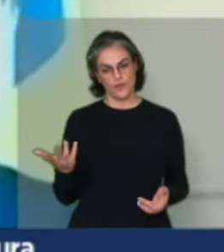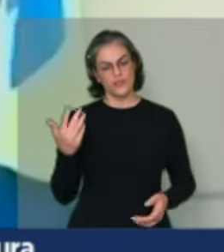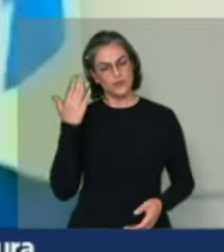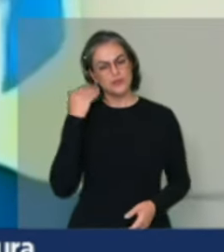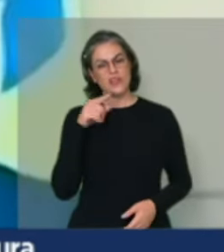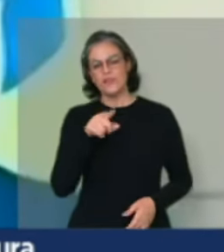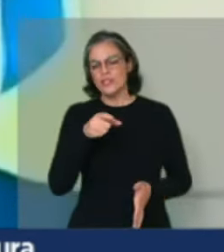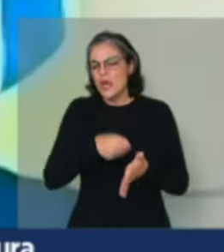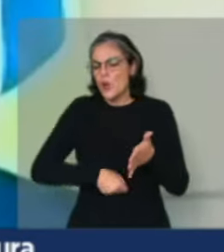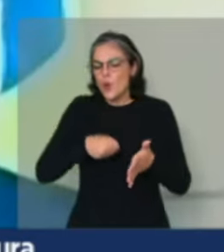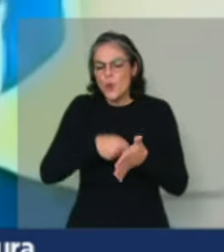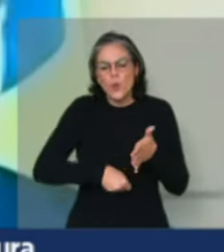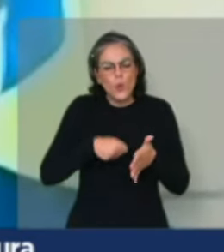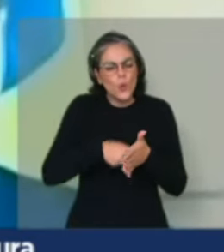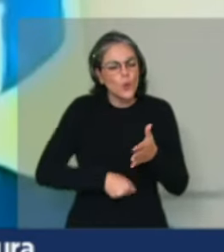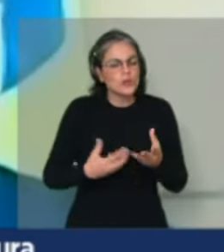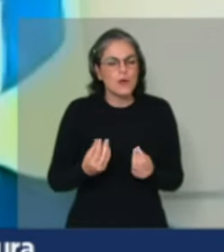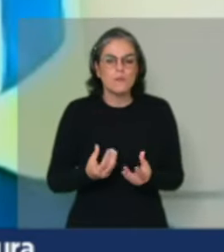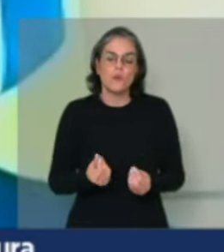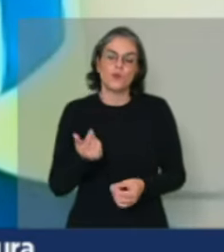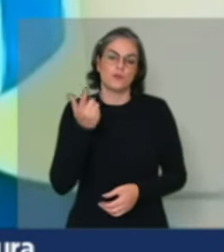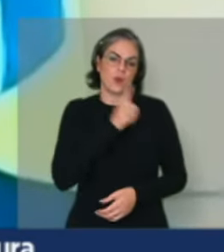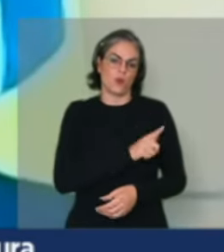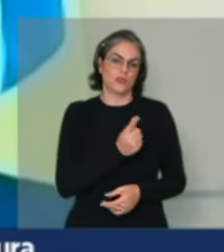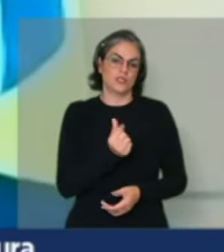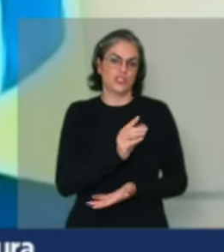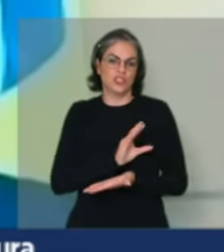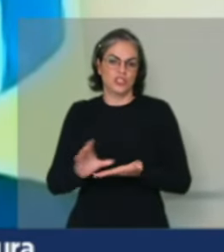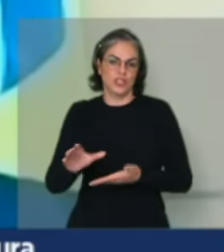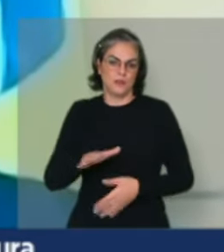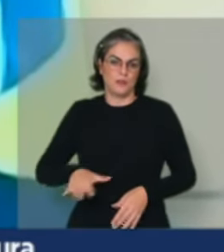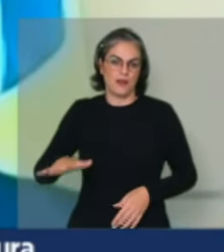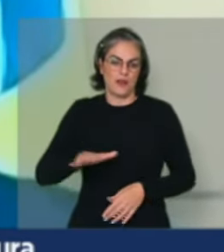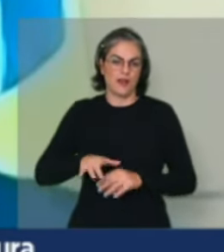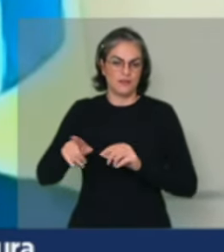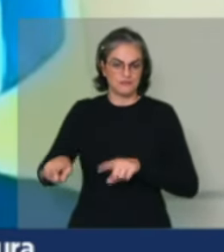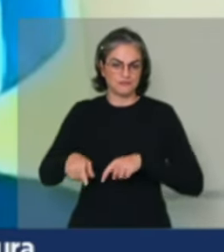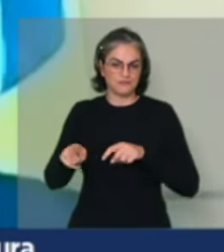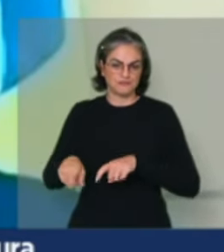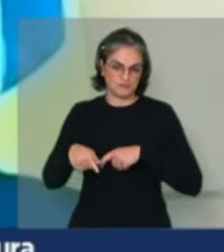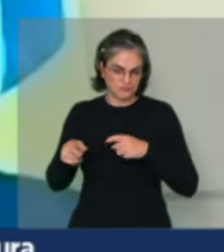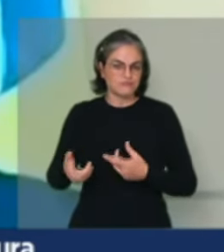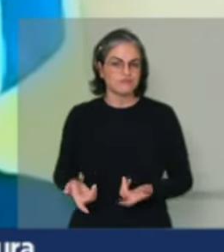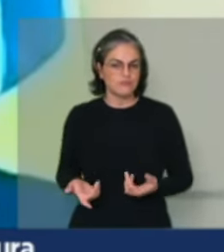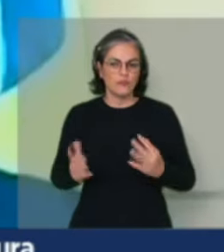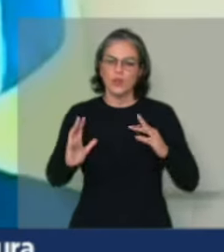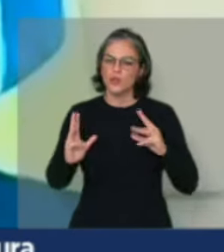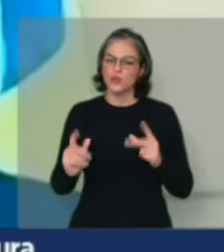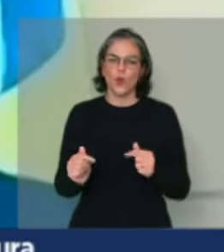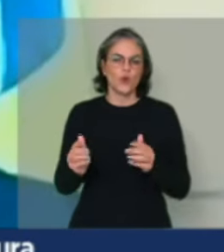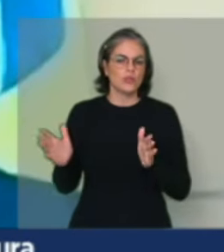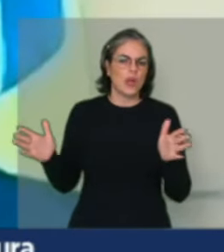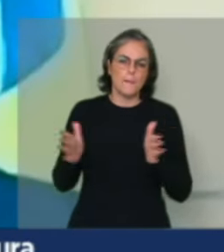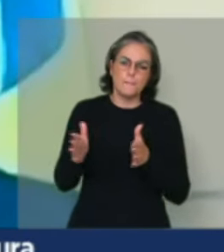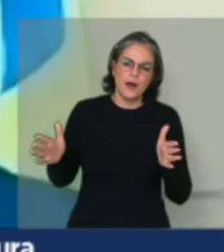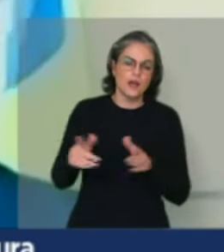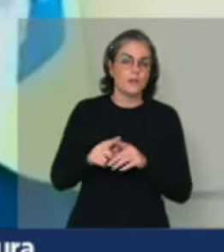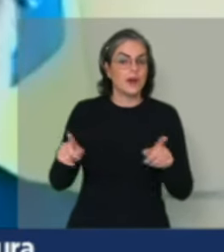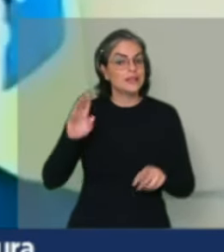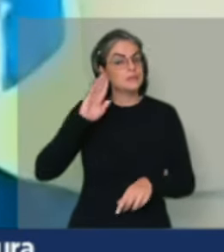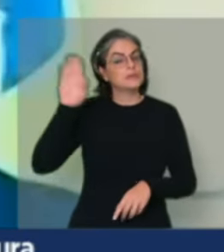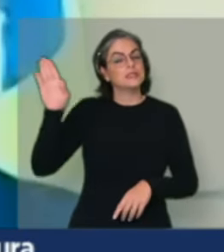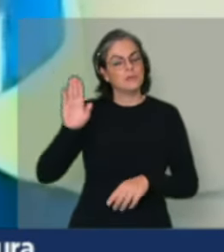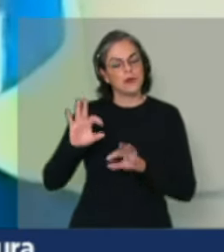lutam muito para destinar recursos para a agricultura em todos os seus tamanhos, mas principalmente na